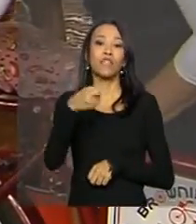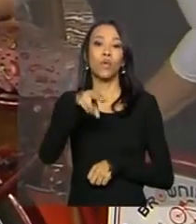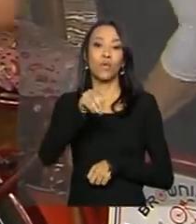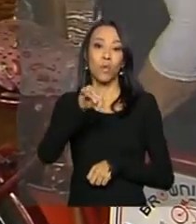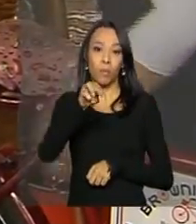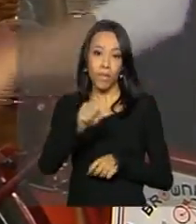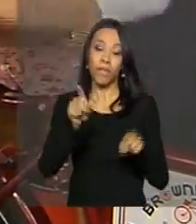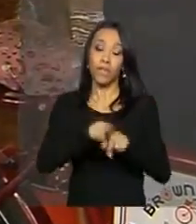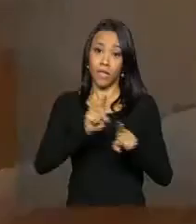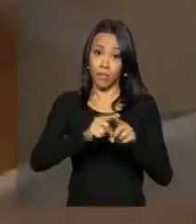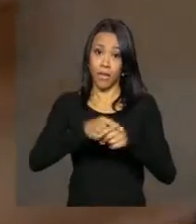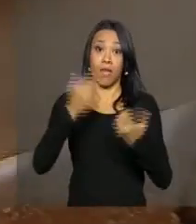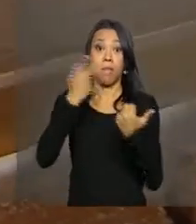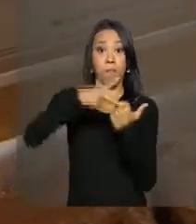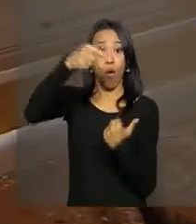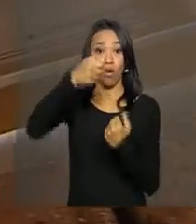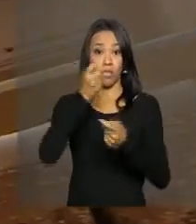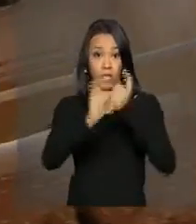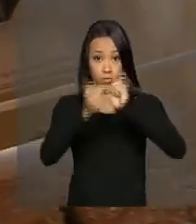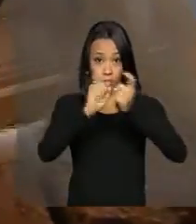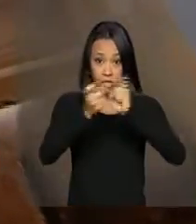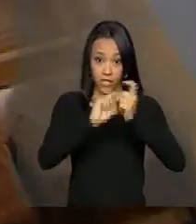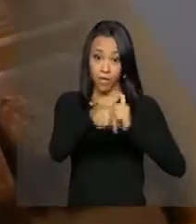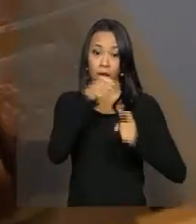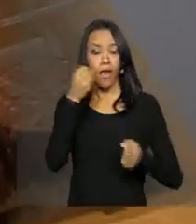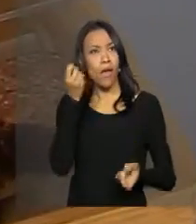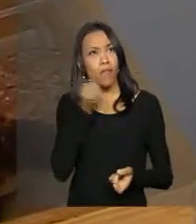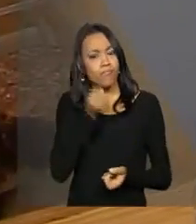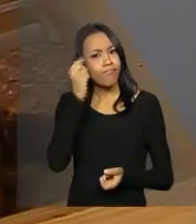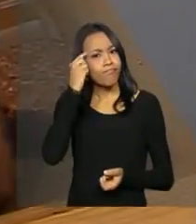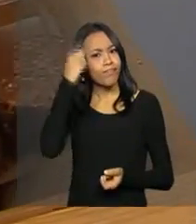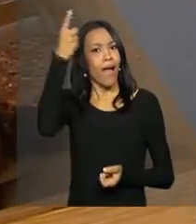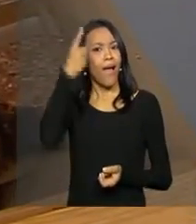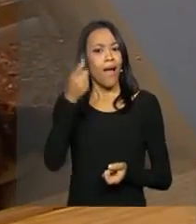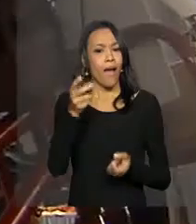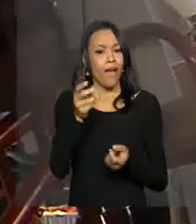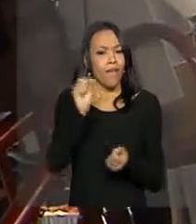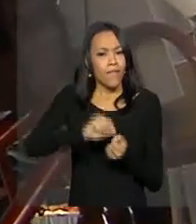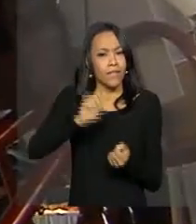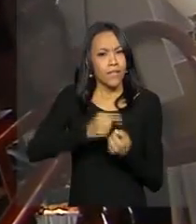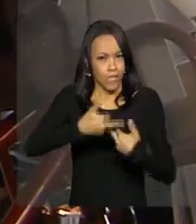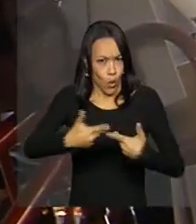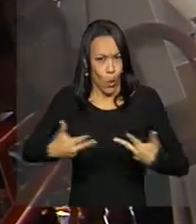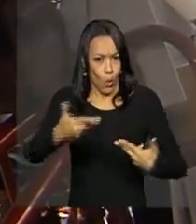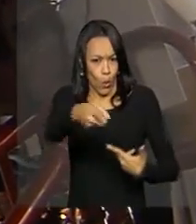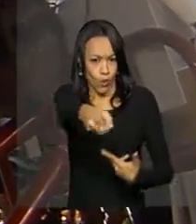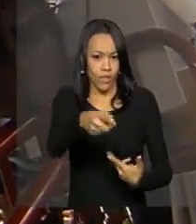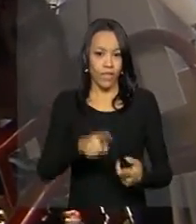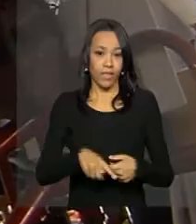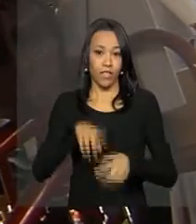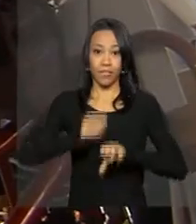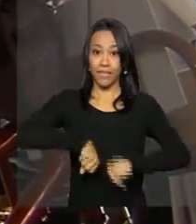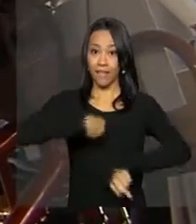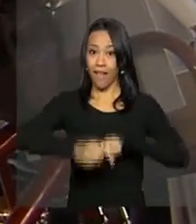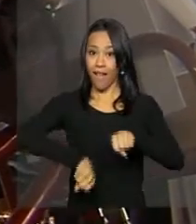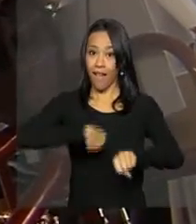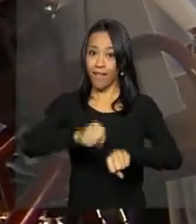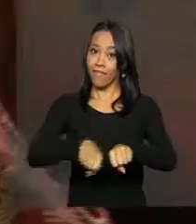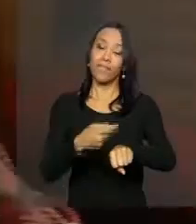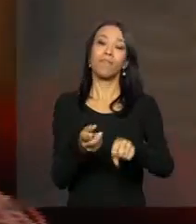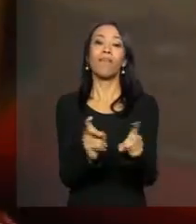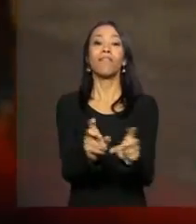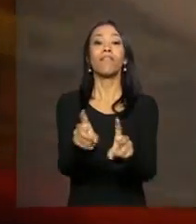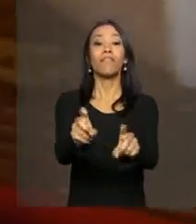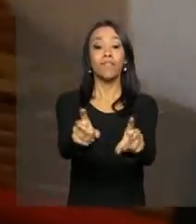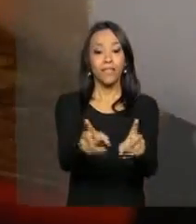Administração, ela decidiu criar essas delícias sobre duas rodas. A primeira, Food Bike de Brasília, seguindo